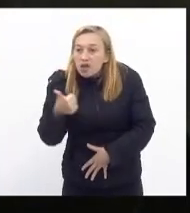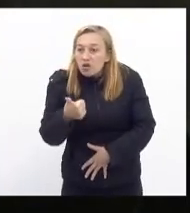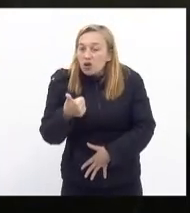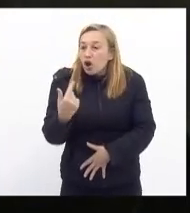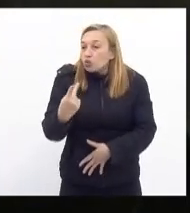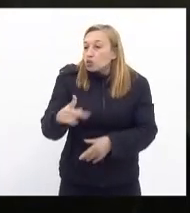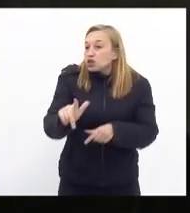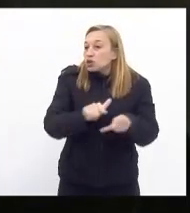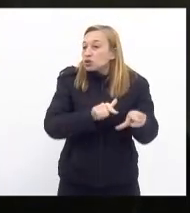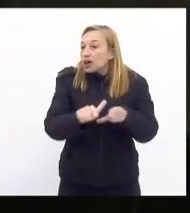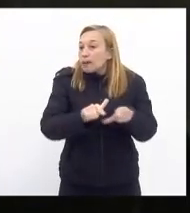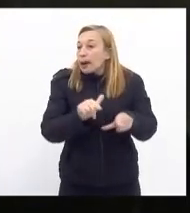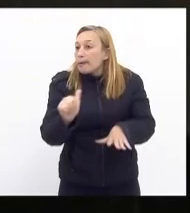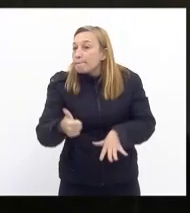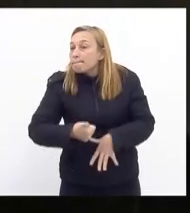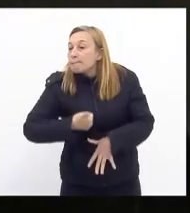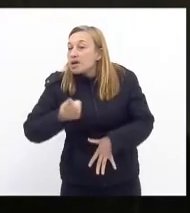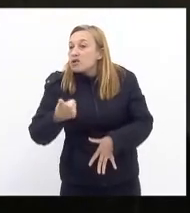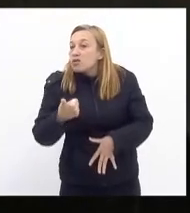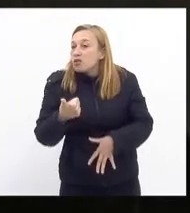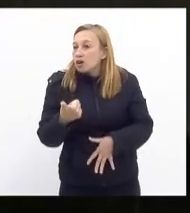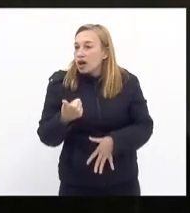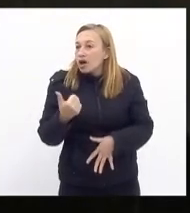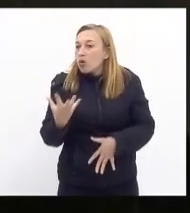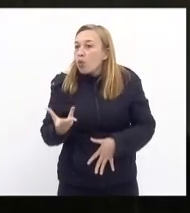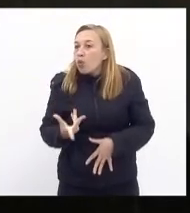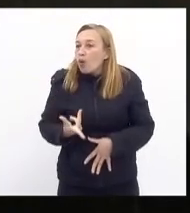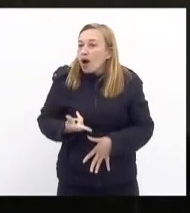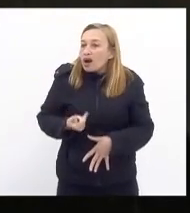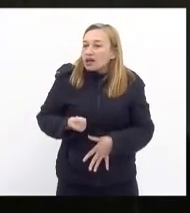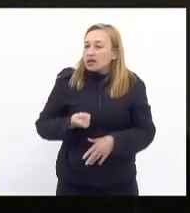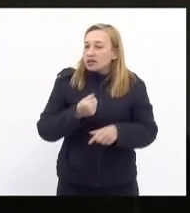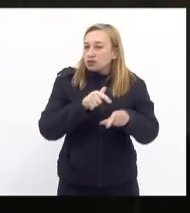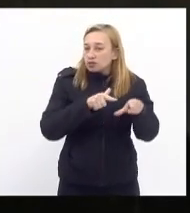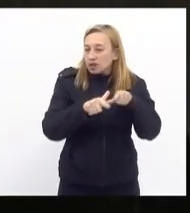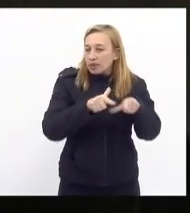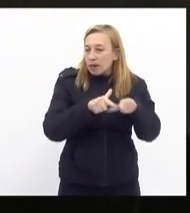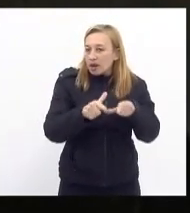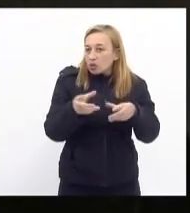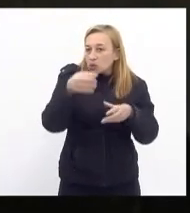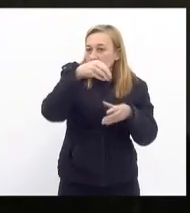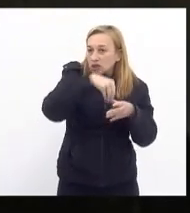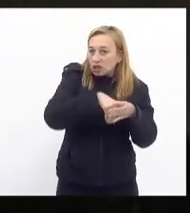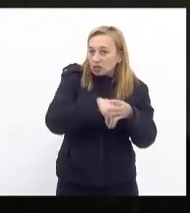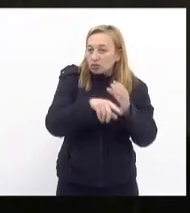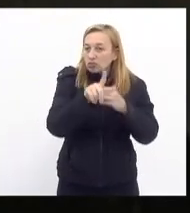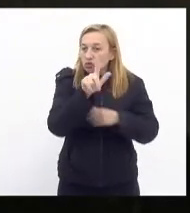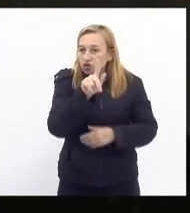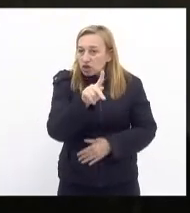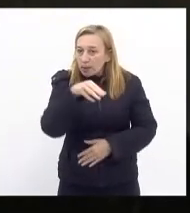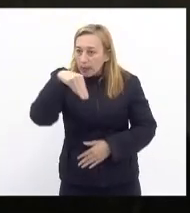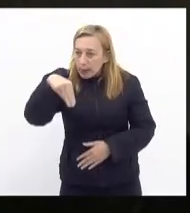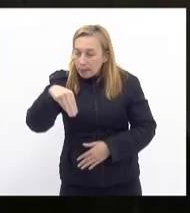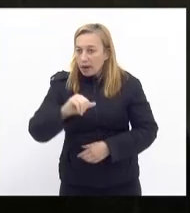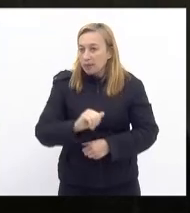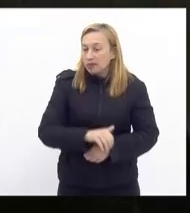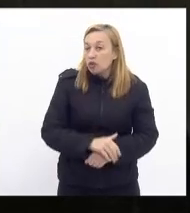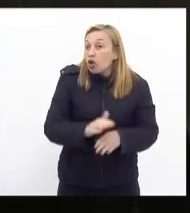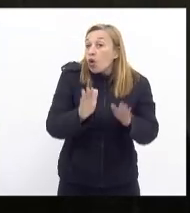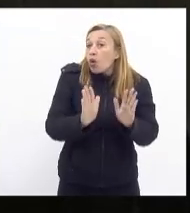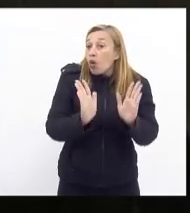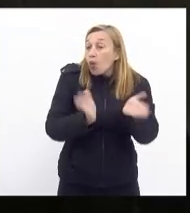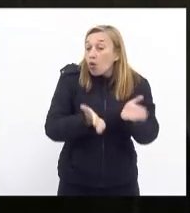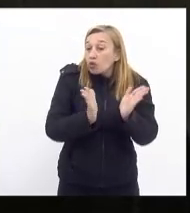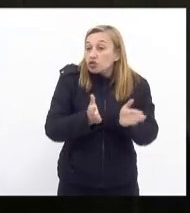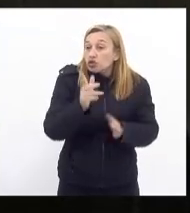seu trabalho melhorar o conforto do seu trabalho dentro do GEMAR como se hoje o